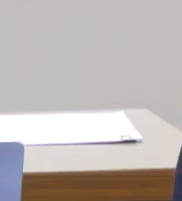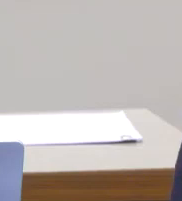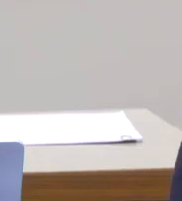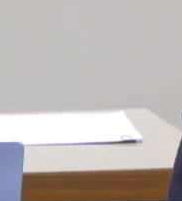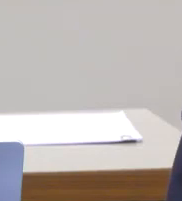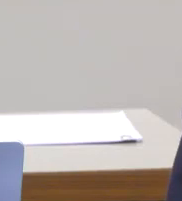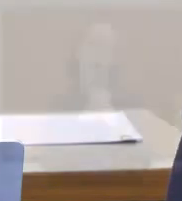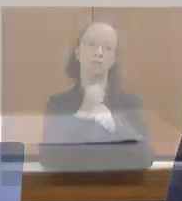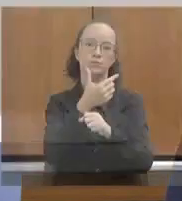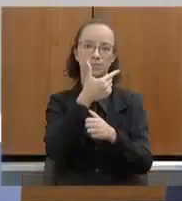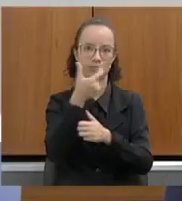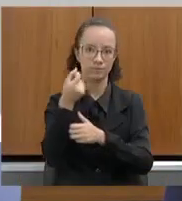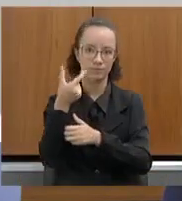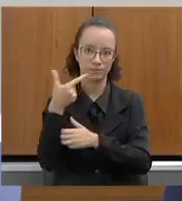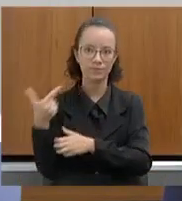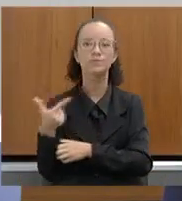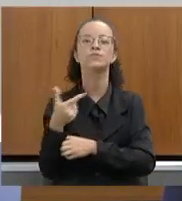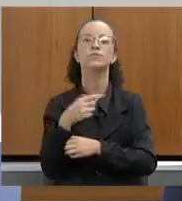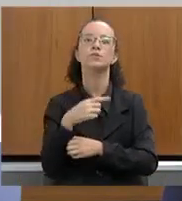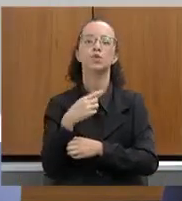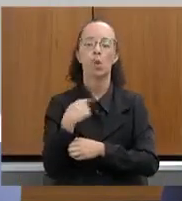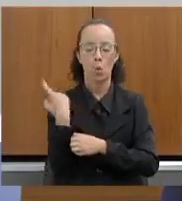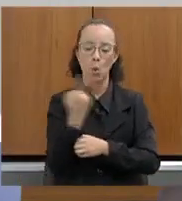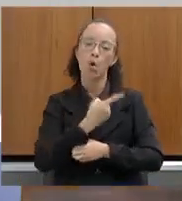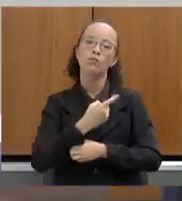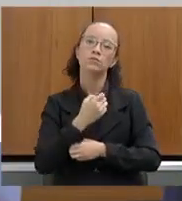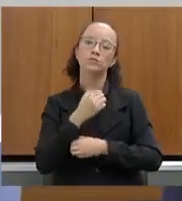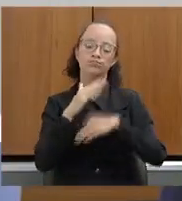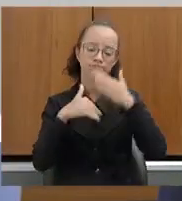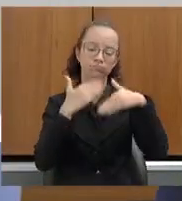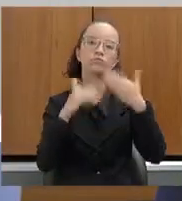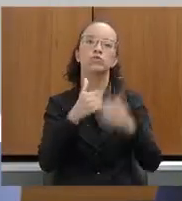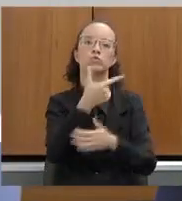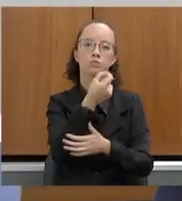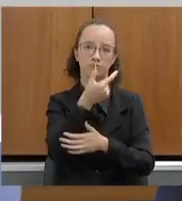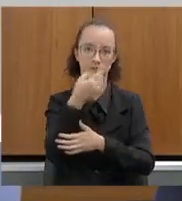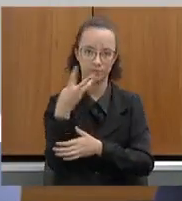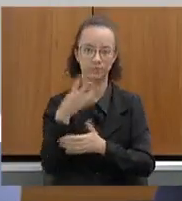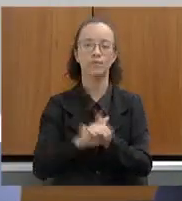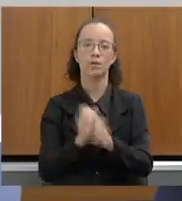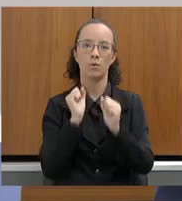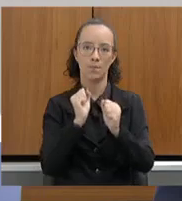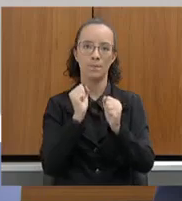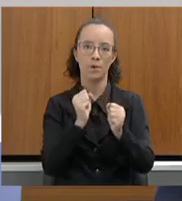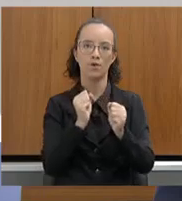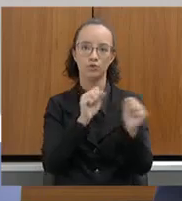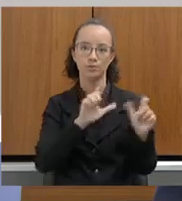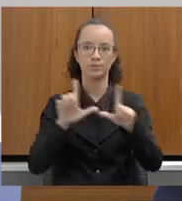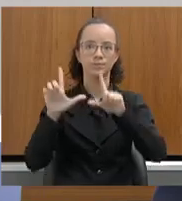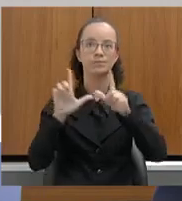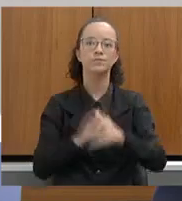2022, e pretendemos avançar em 2023. Pode passar, por favor.